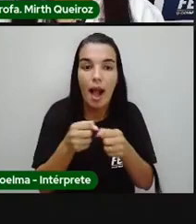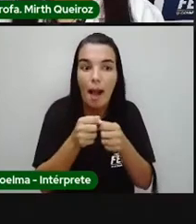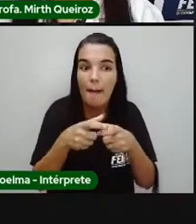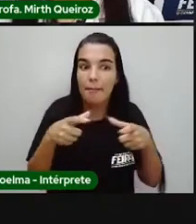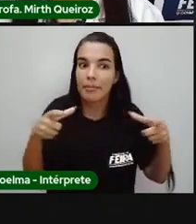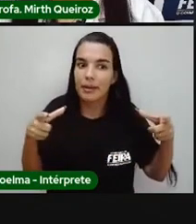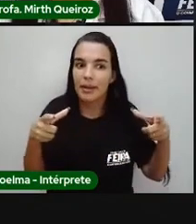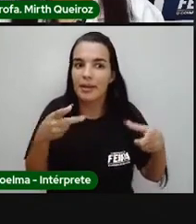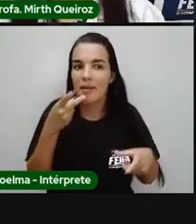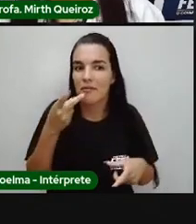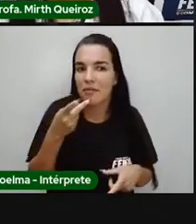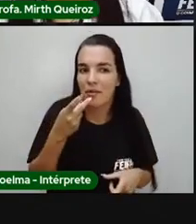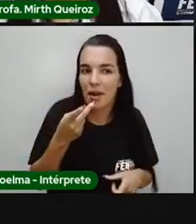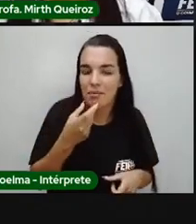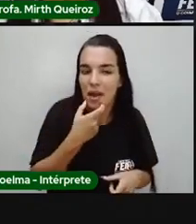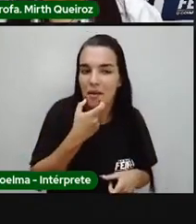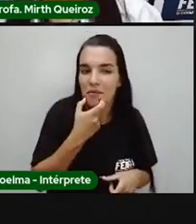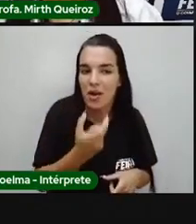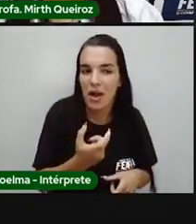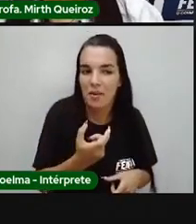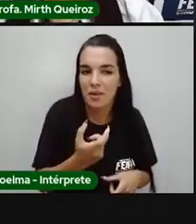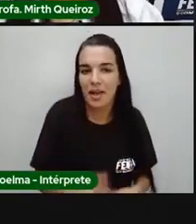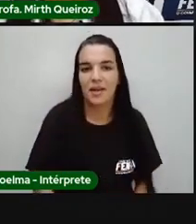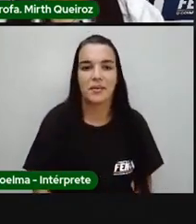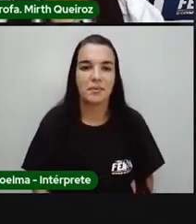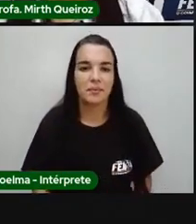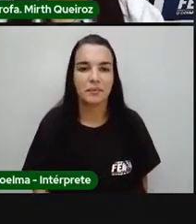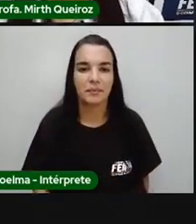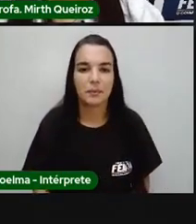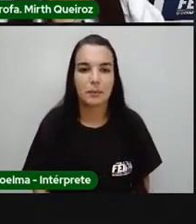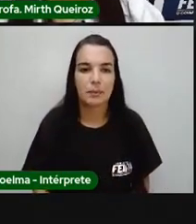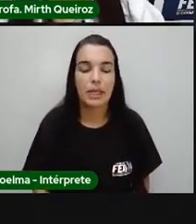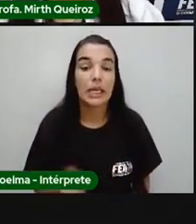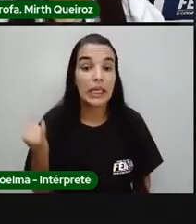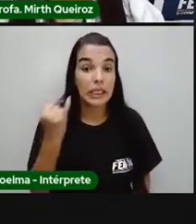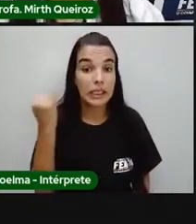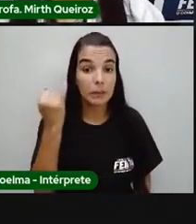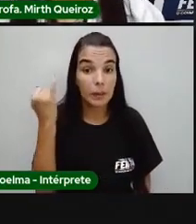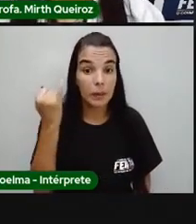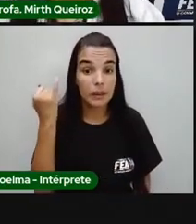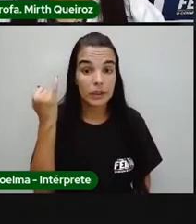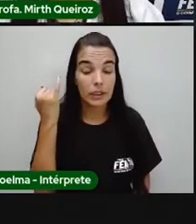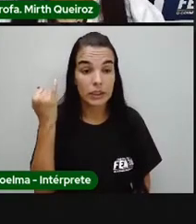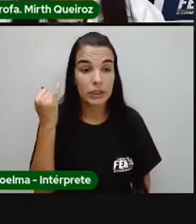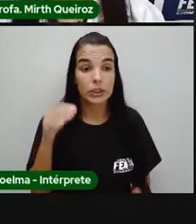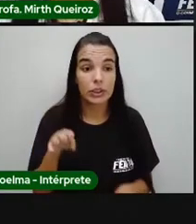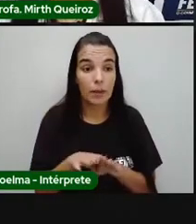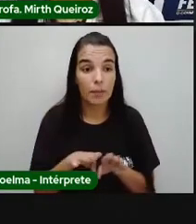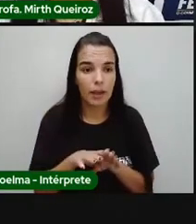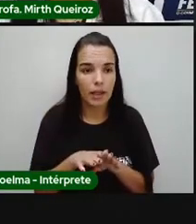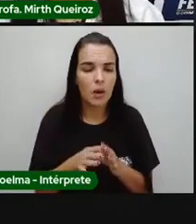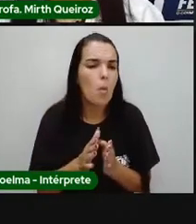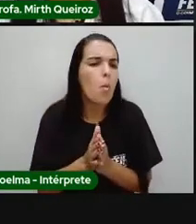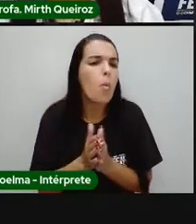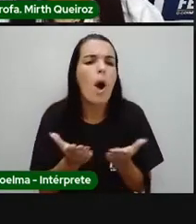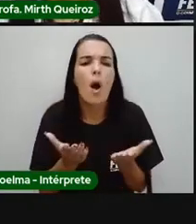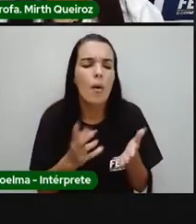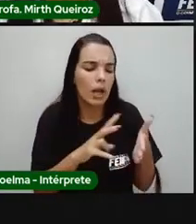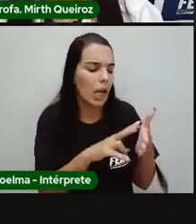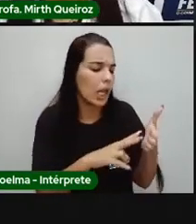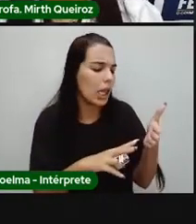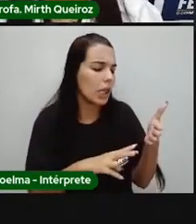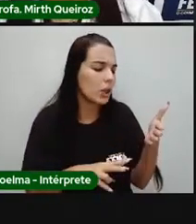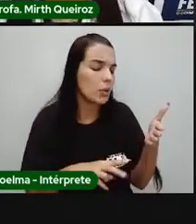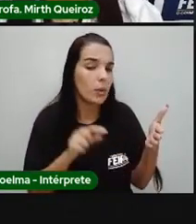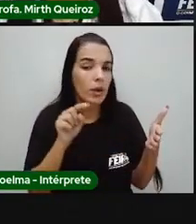vocabulário de vocês. É importante também o tipo de leitura que você faz. Ali tem